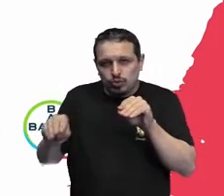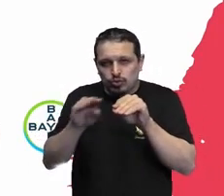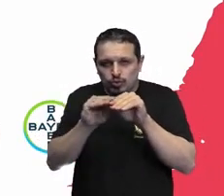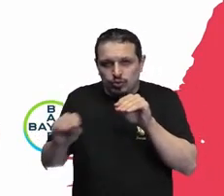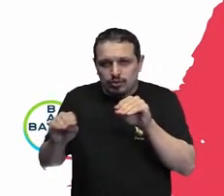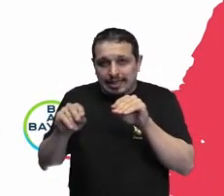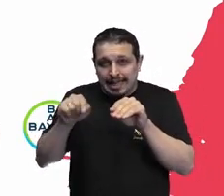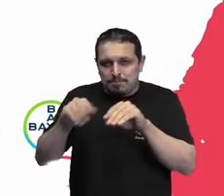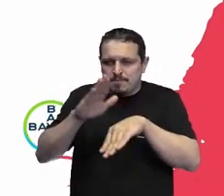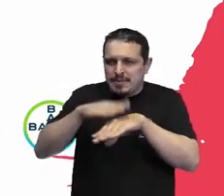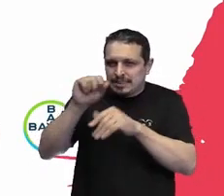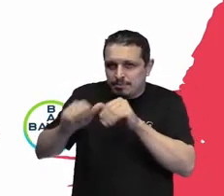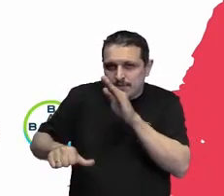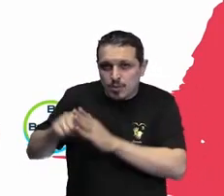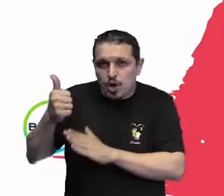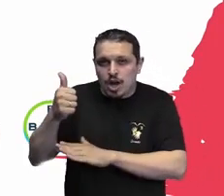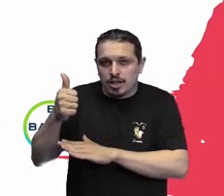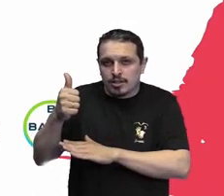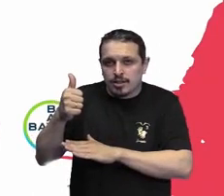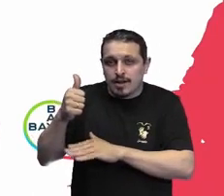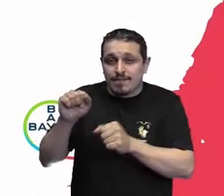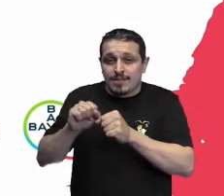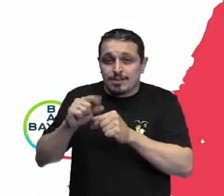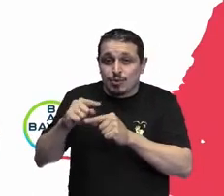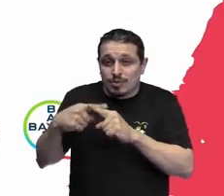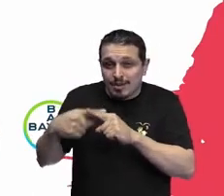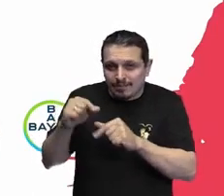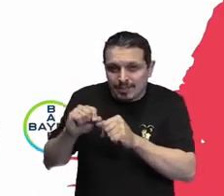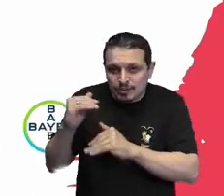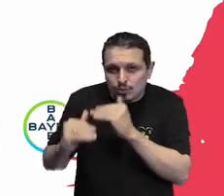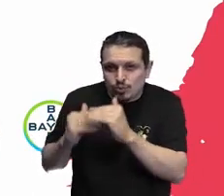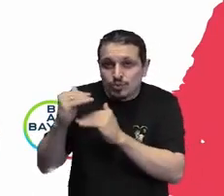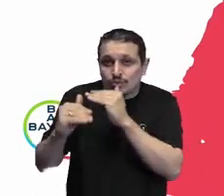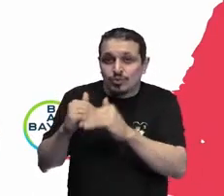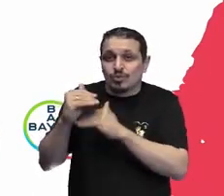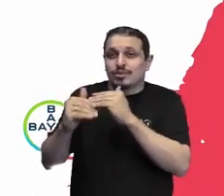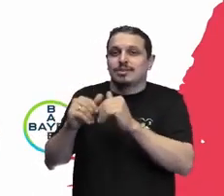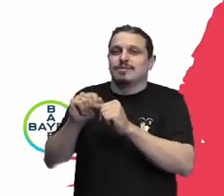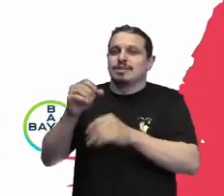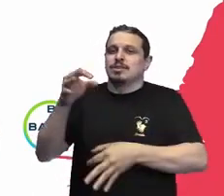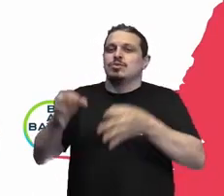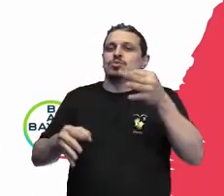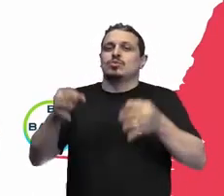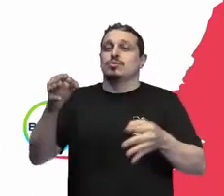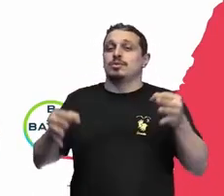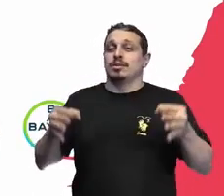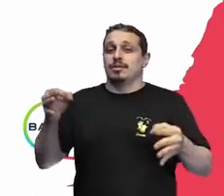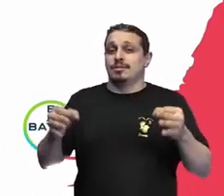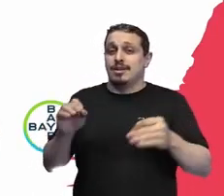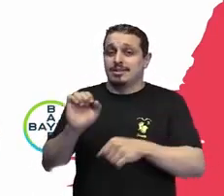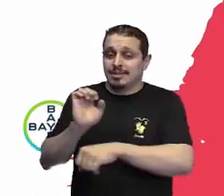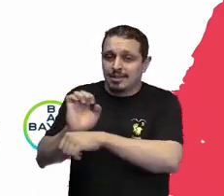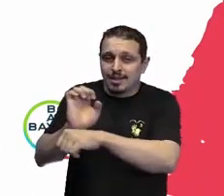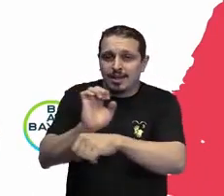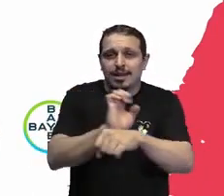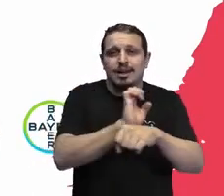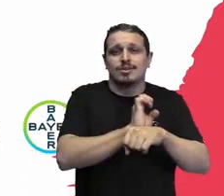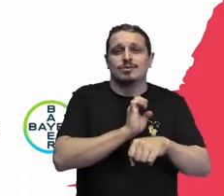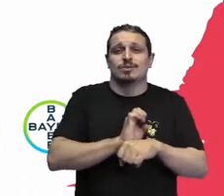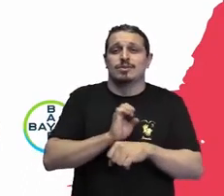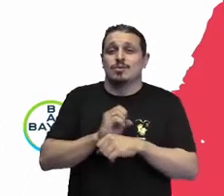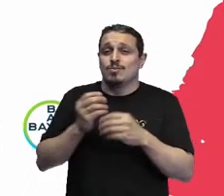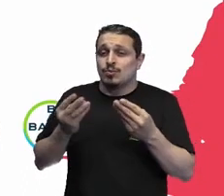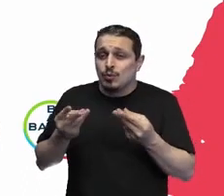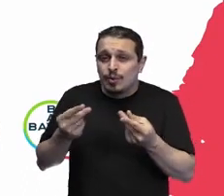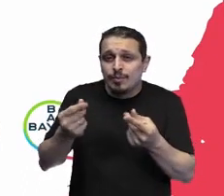isso faz com que a gente também desenvolva a nossa sociedade de uma maneira mais justa, estável e economicamente mais sustentável também. Próximo